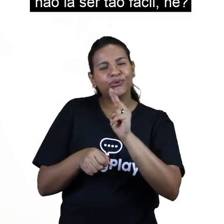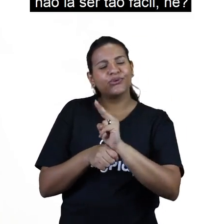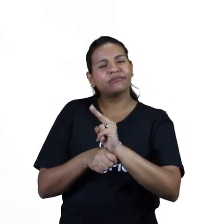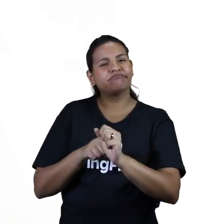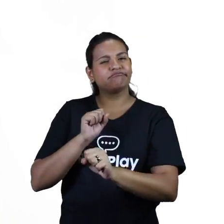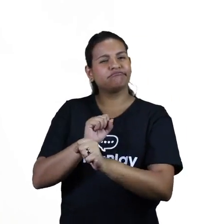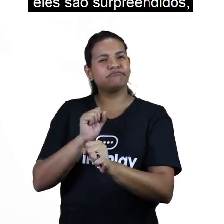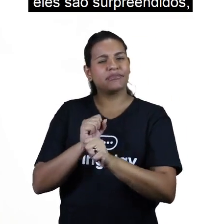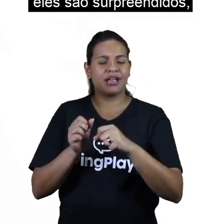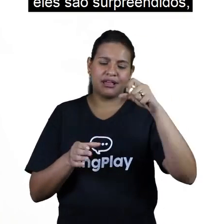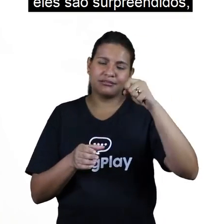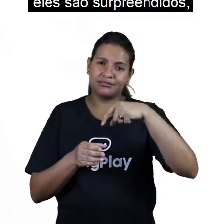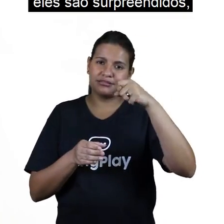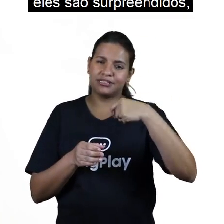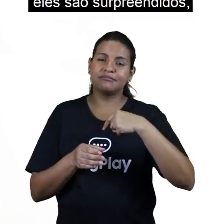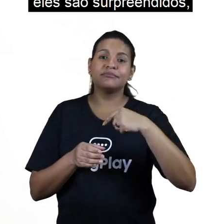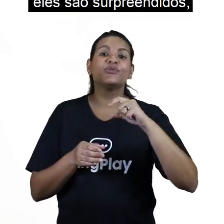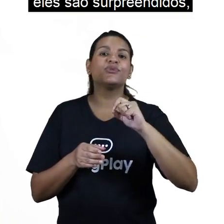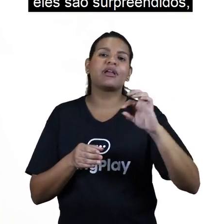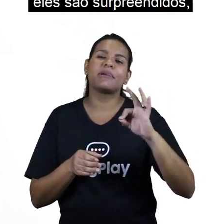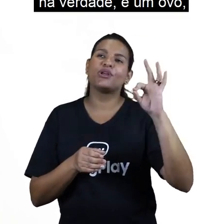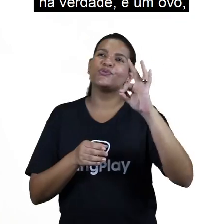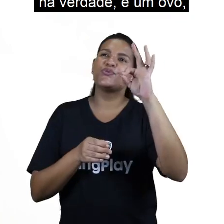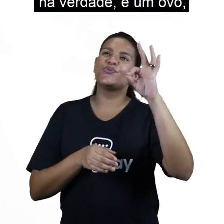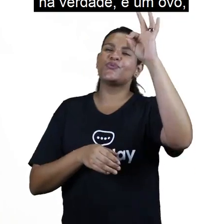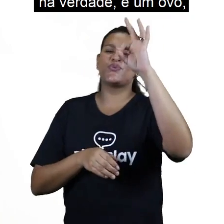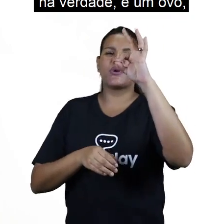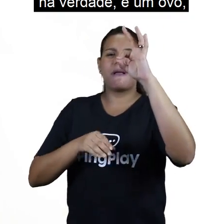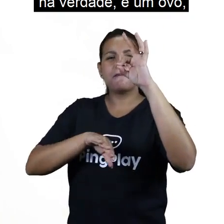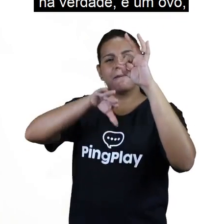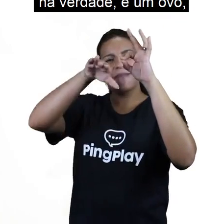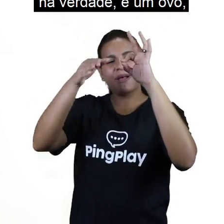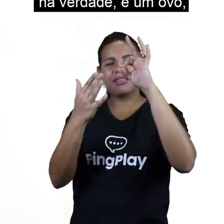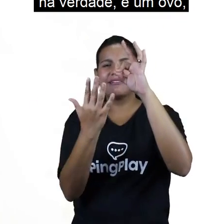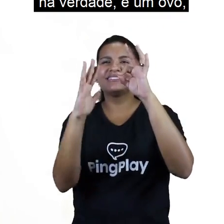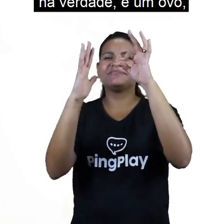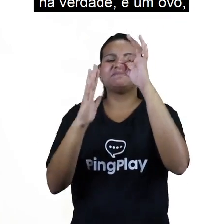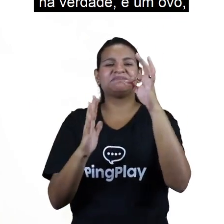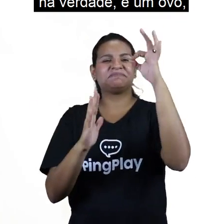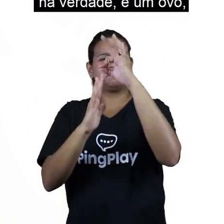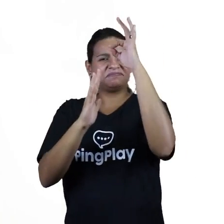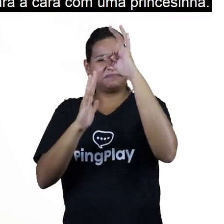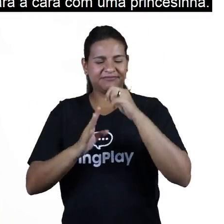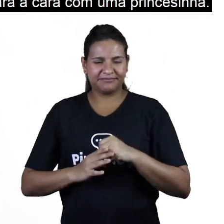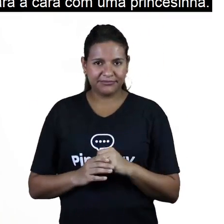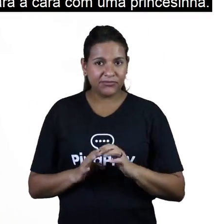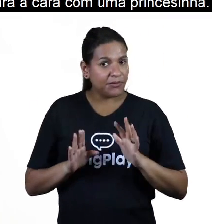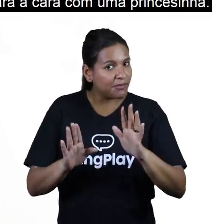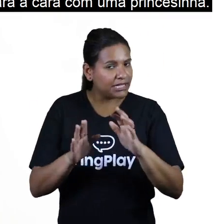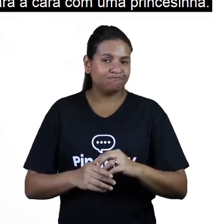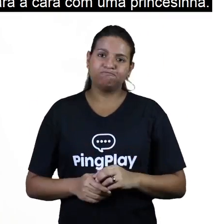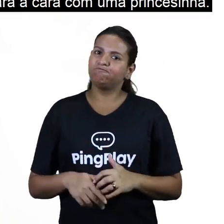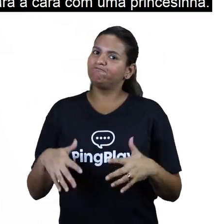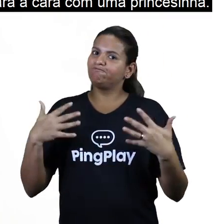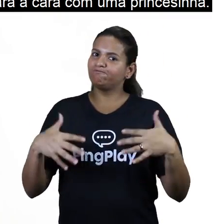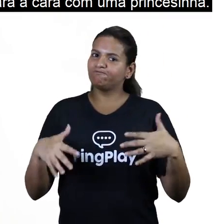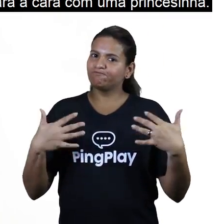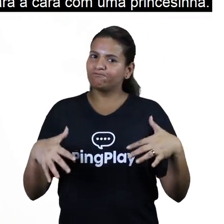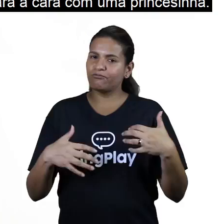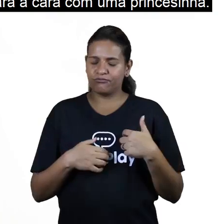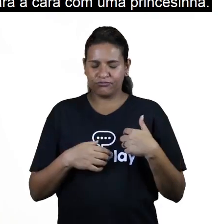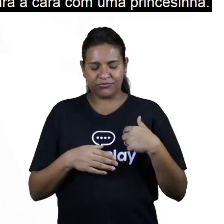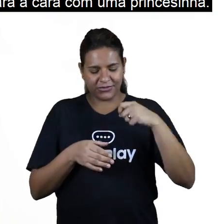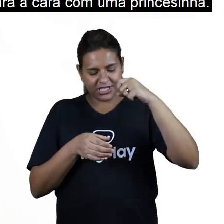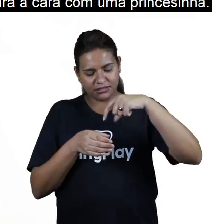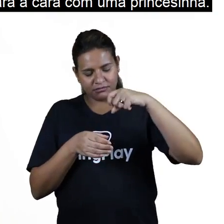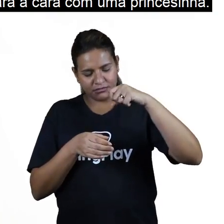tão fácil, né? No caminho, eles são surpreendidos quando descobrem que a semente, na verdade, é um ovo, que choca e deixa Maia e Willy cara